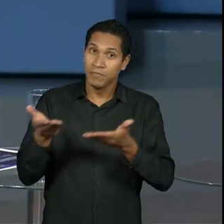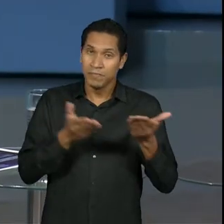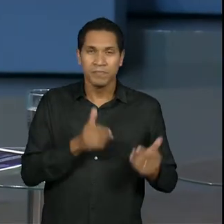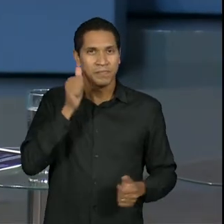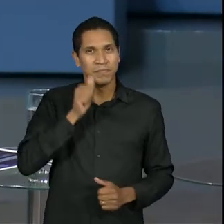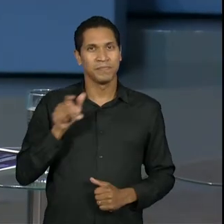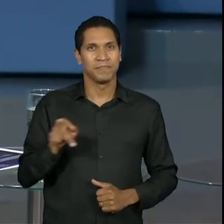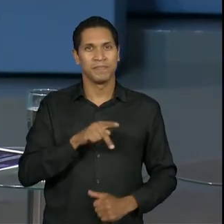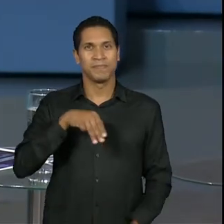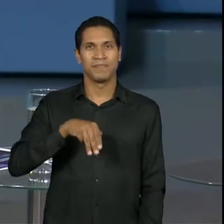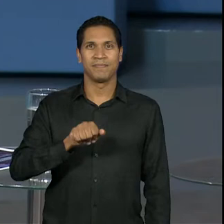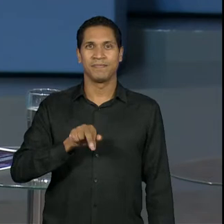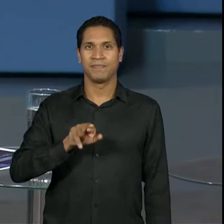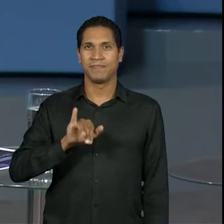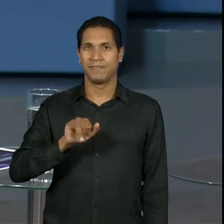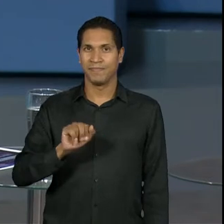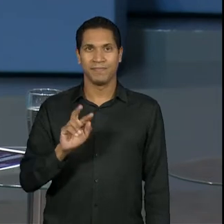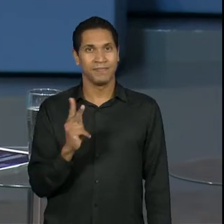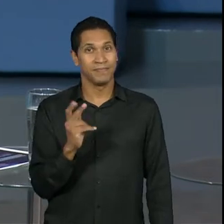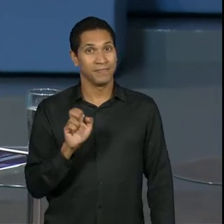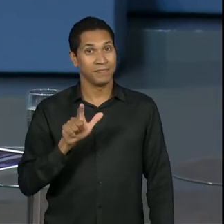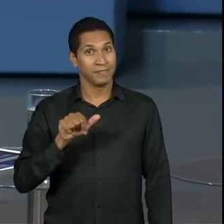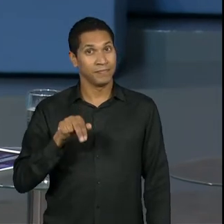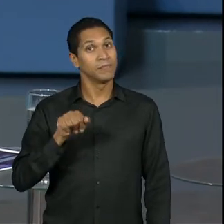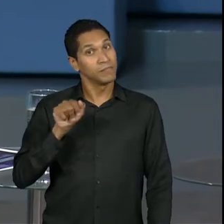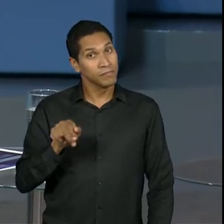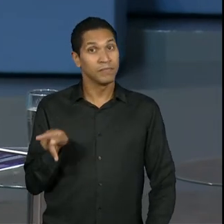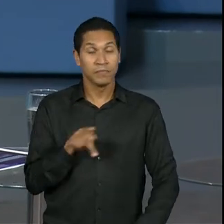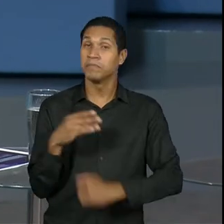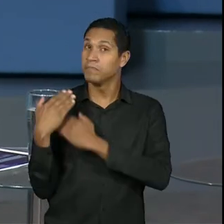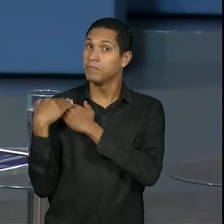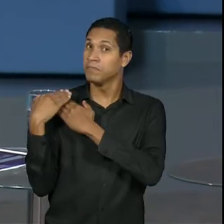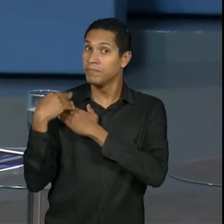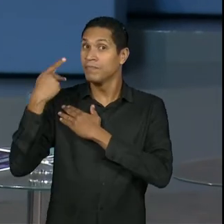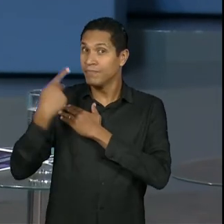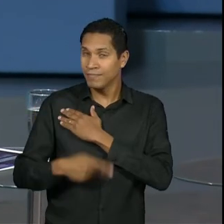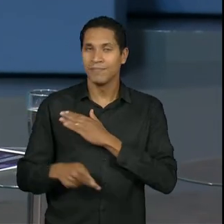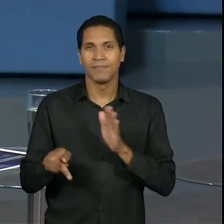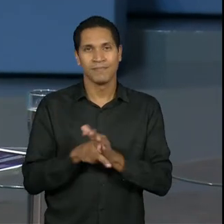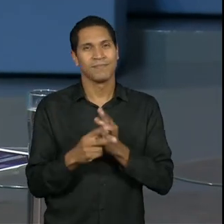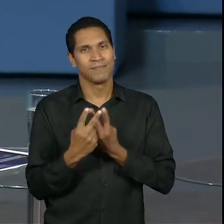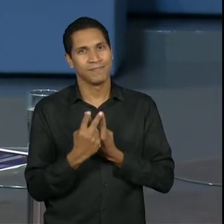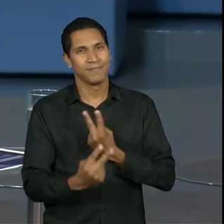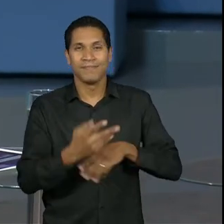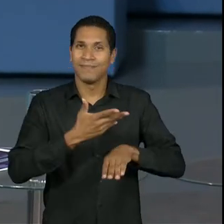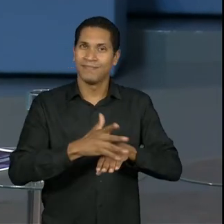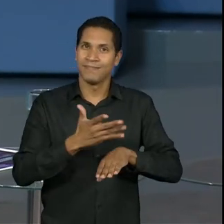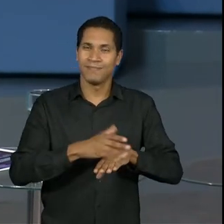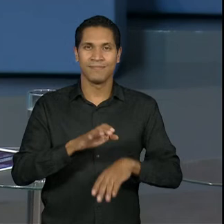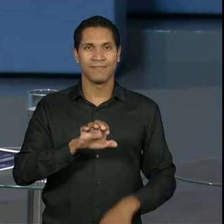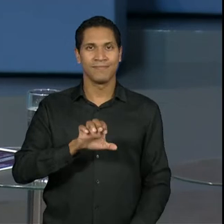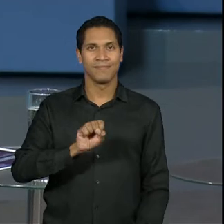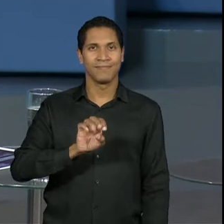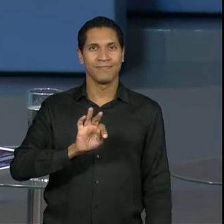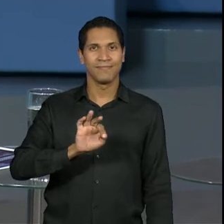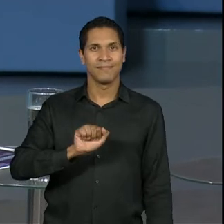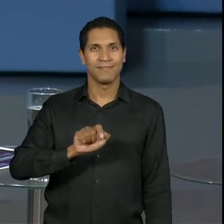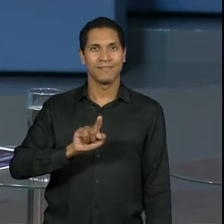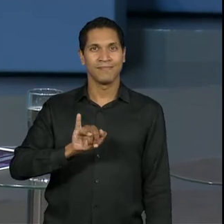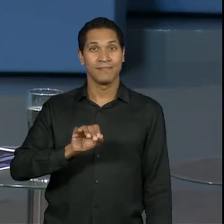cá, porque a professora Maria Helena é a docente responsável pelos estágios na Univesp. E ela, junto com o professor Roberto,